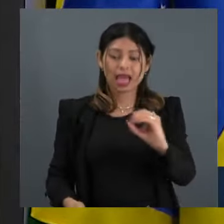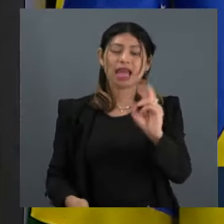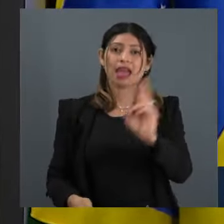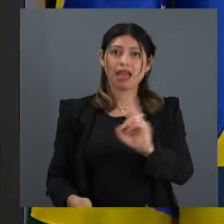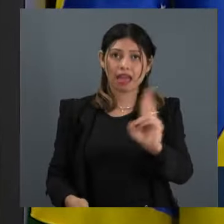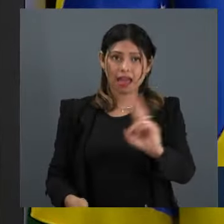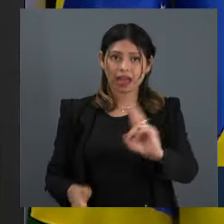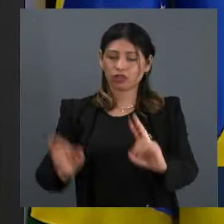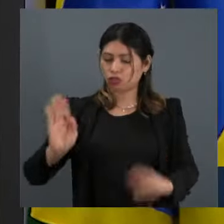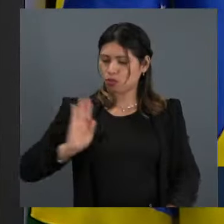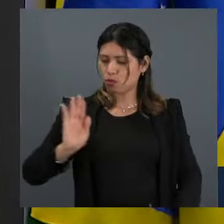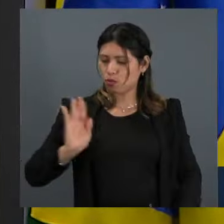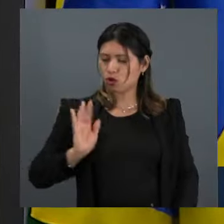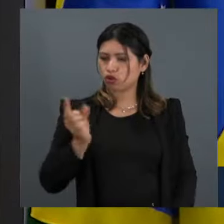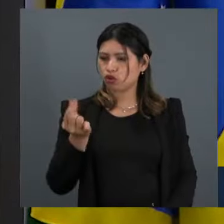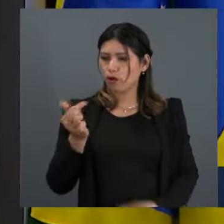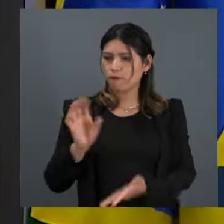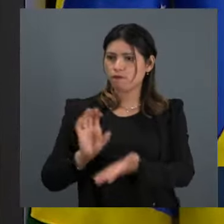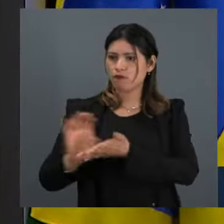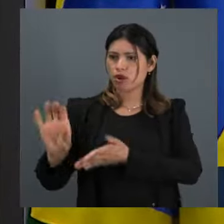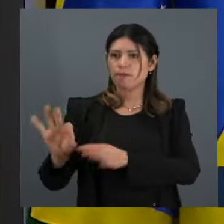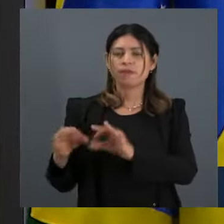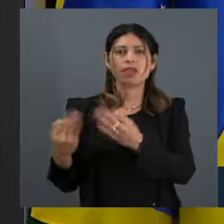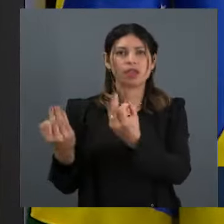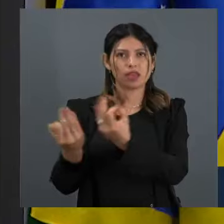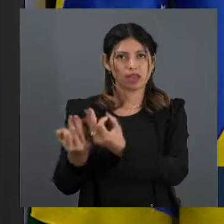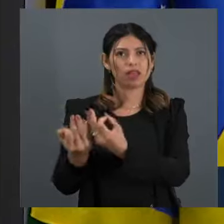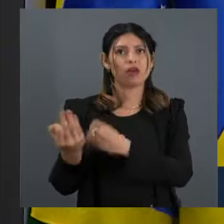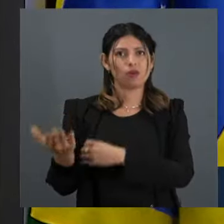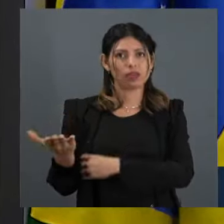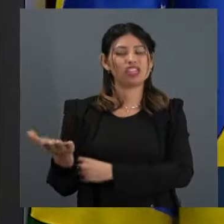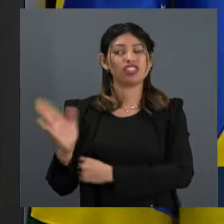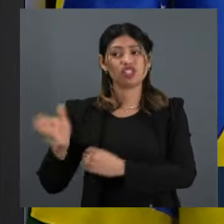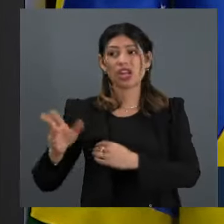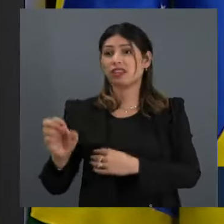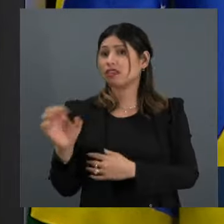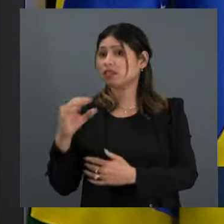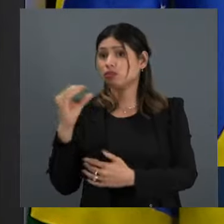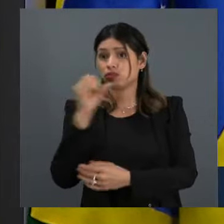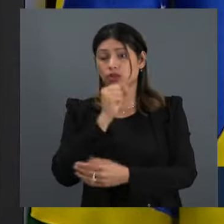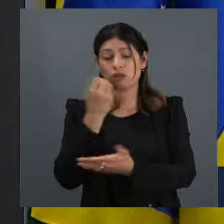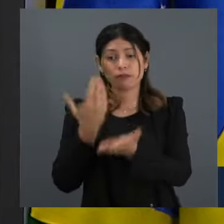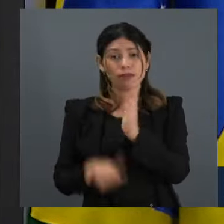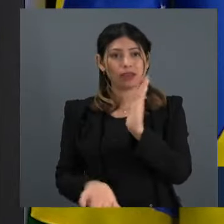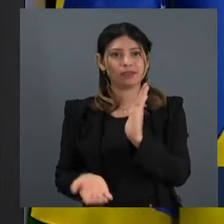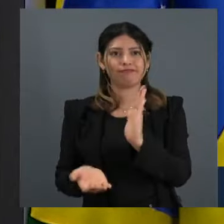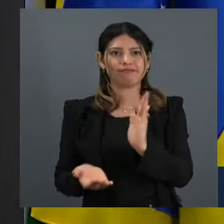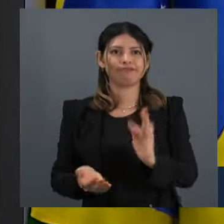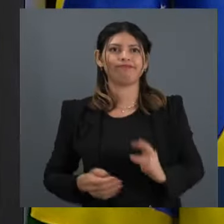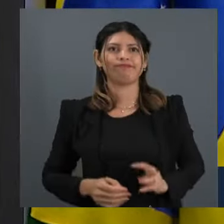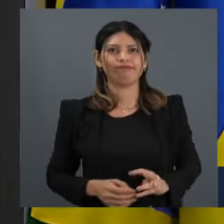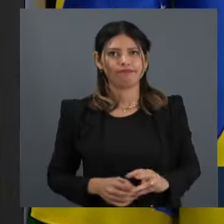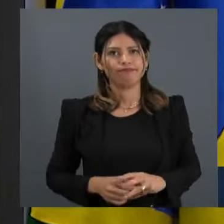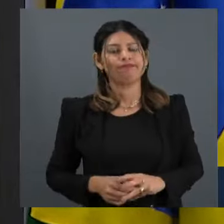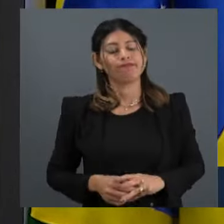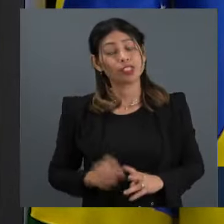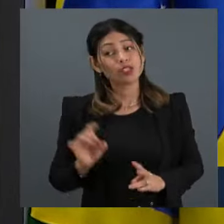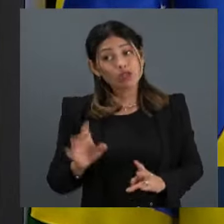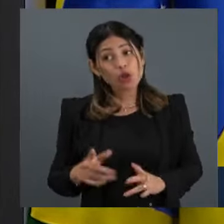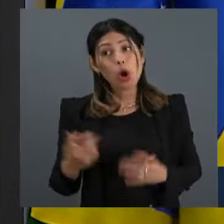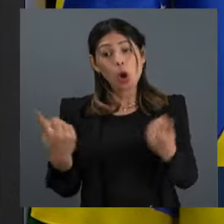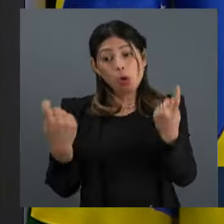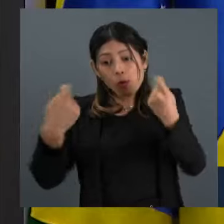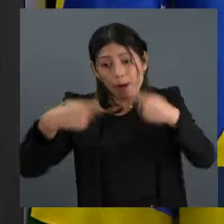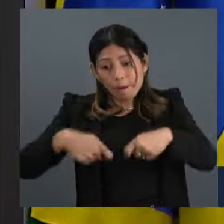R$ 100,00 do Bolsa Família, média, está sendo consumido com aposta esportiva do